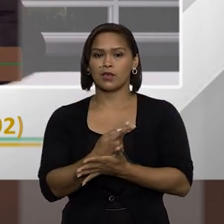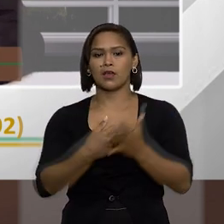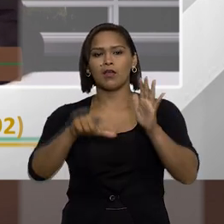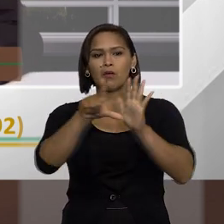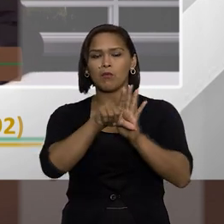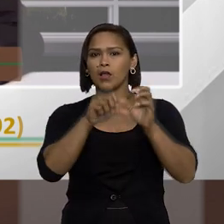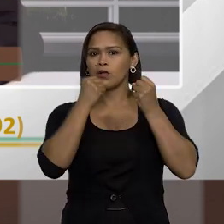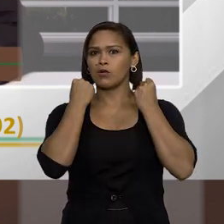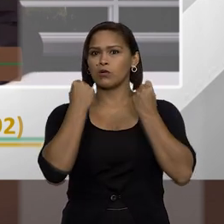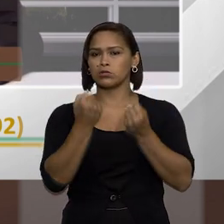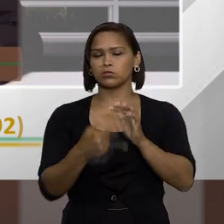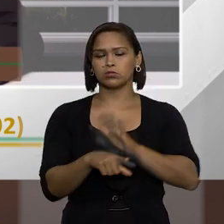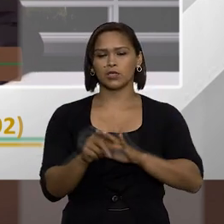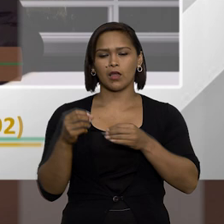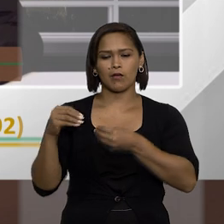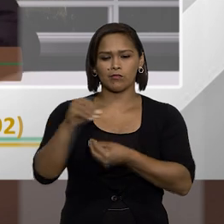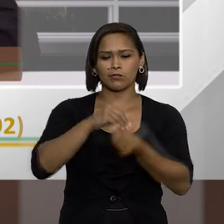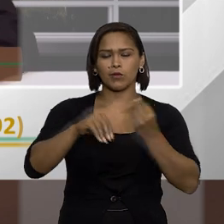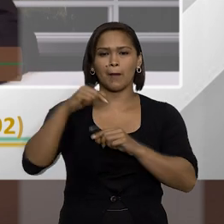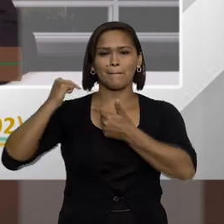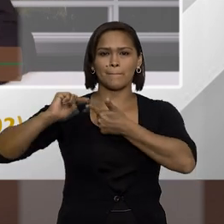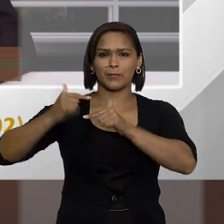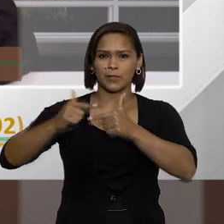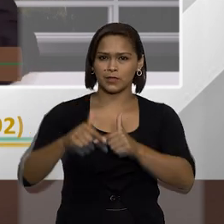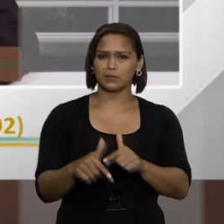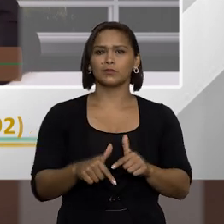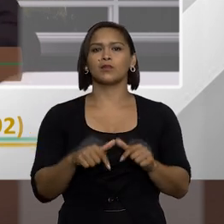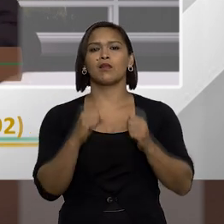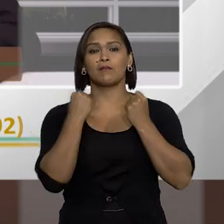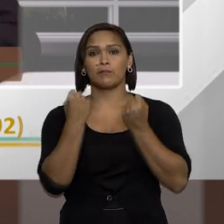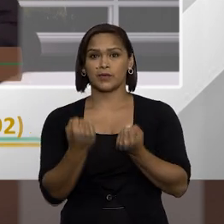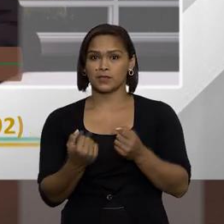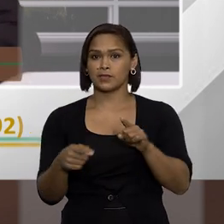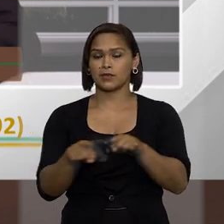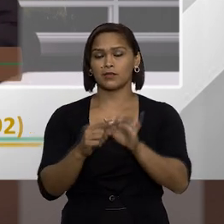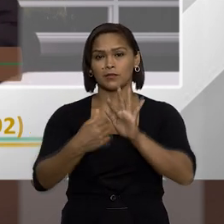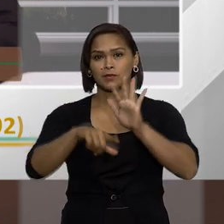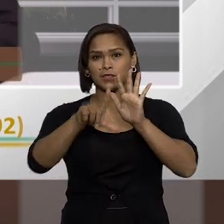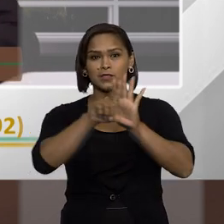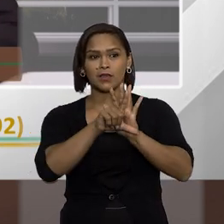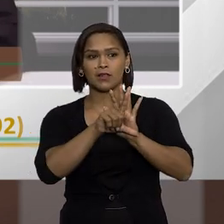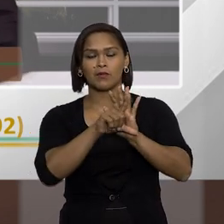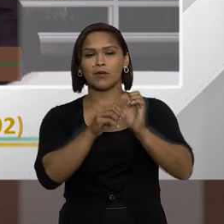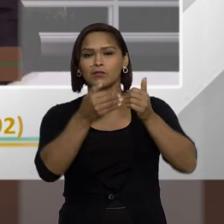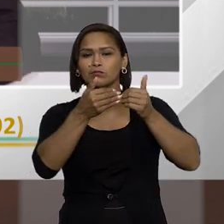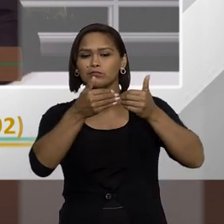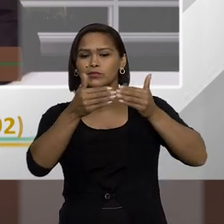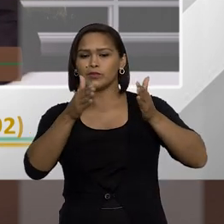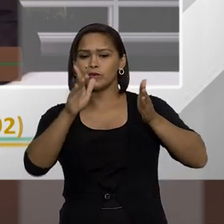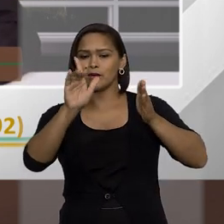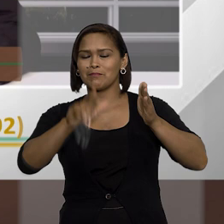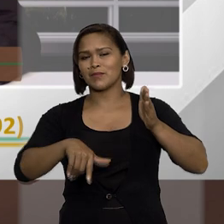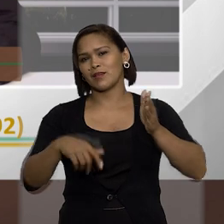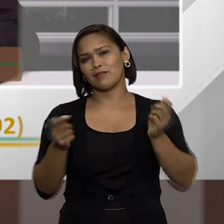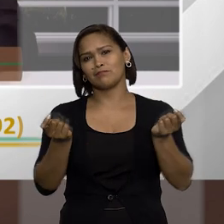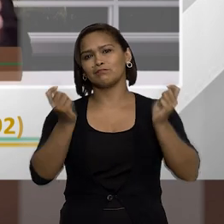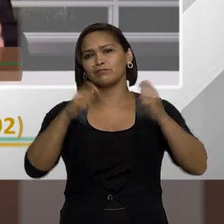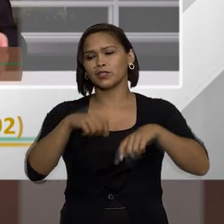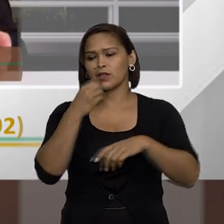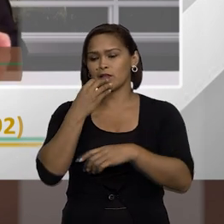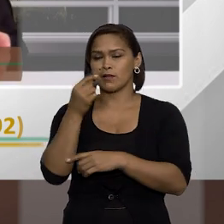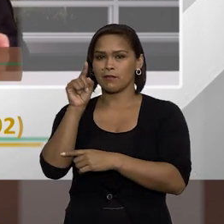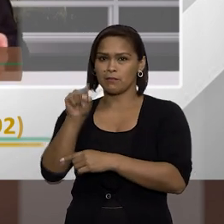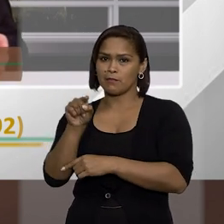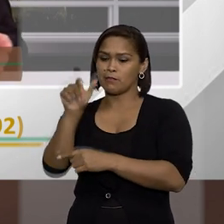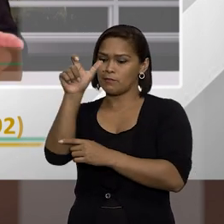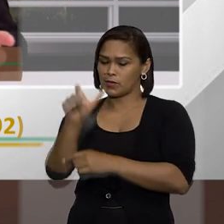é uma lei pesada, que tem consequências patrimoniais muito pesadas, só que ela é muito aberta. E isso é